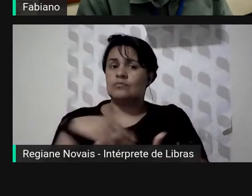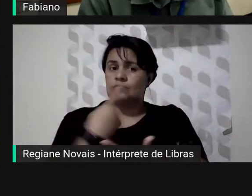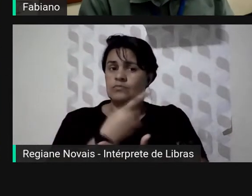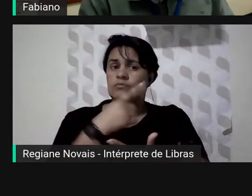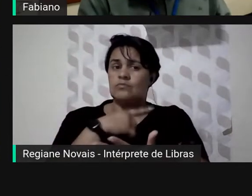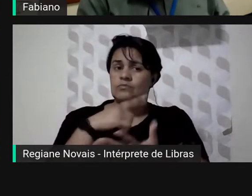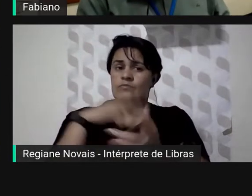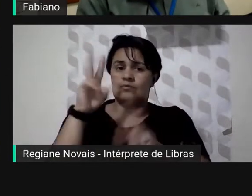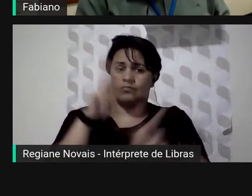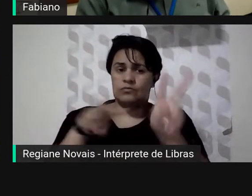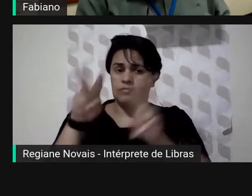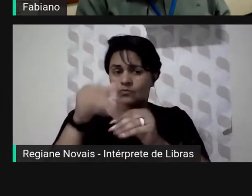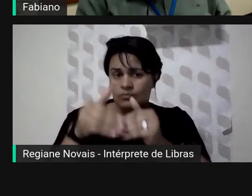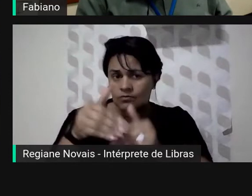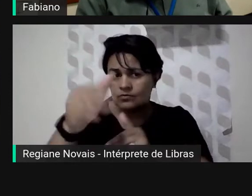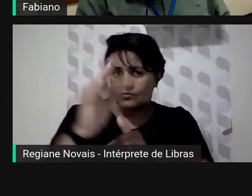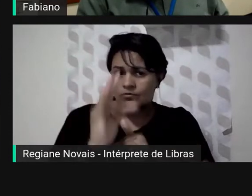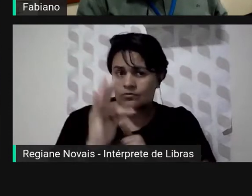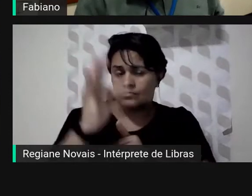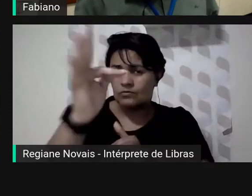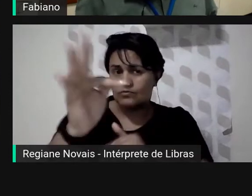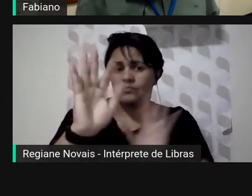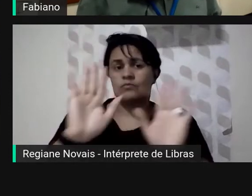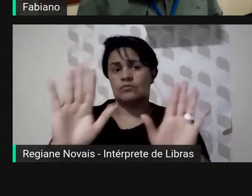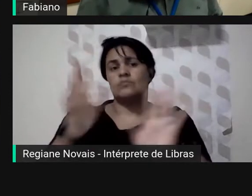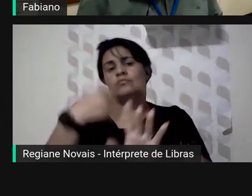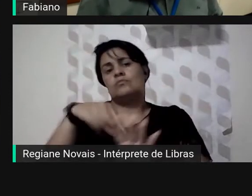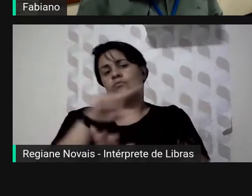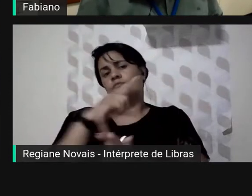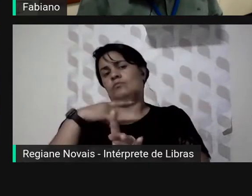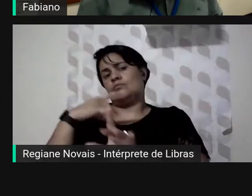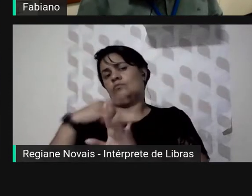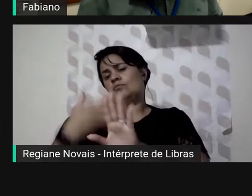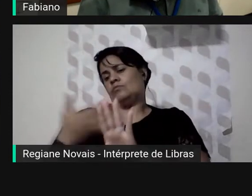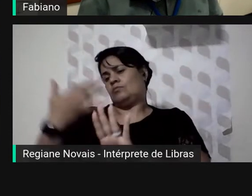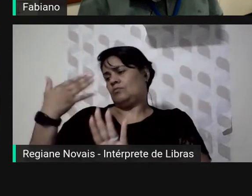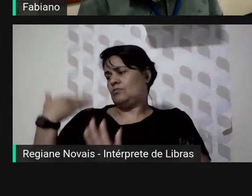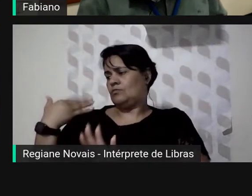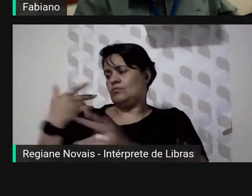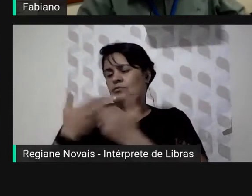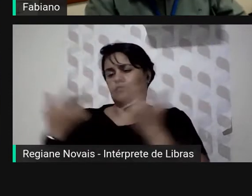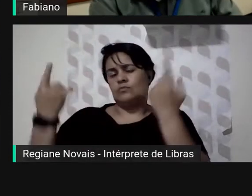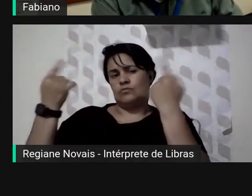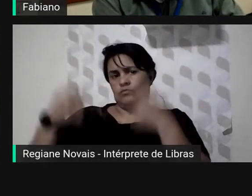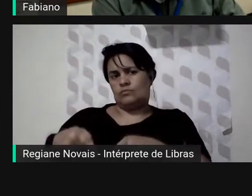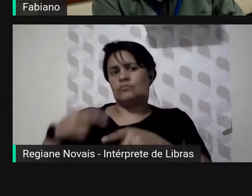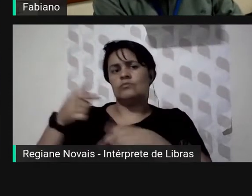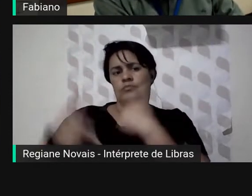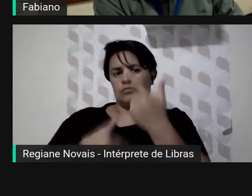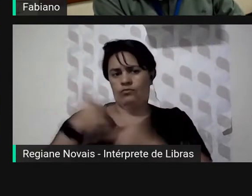muito para frente a gente tem uma coleção enorme de desafios e muito trabalho